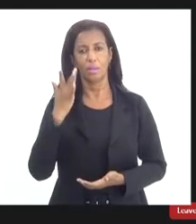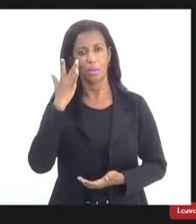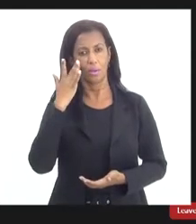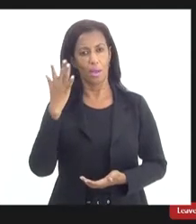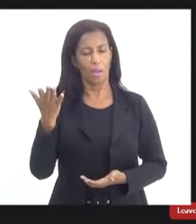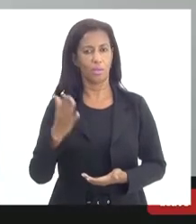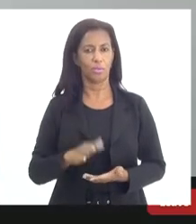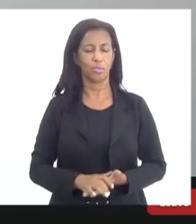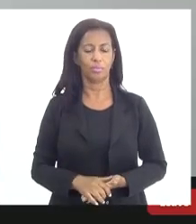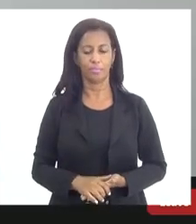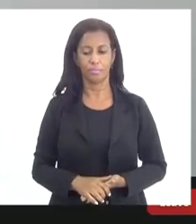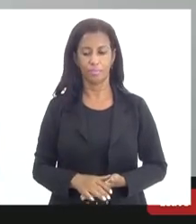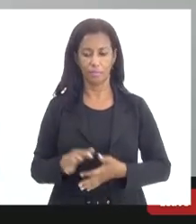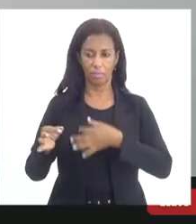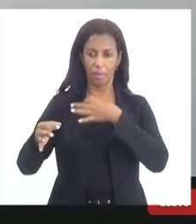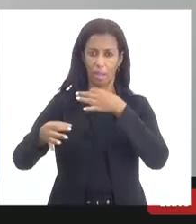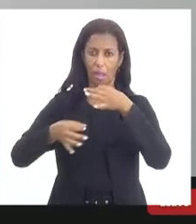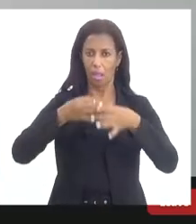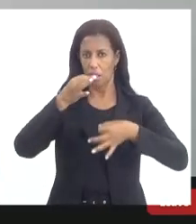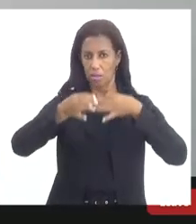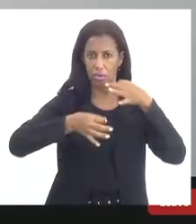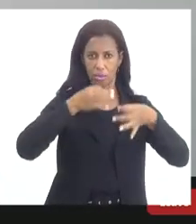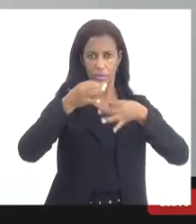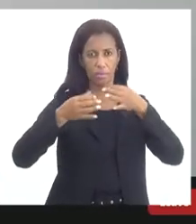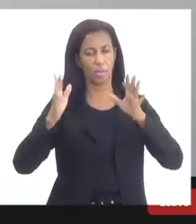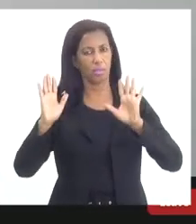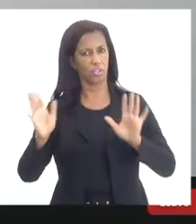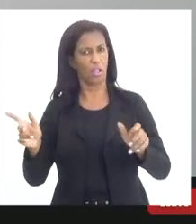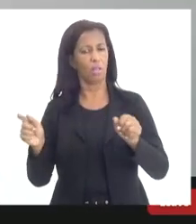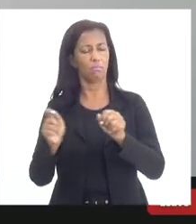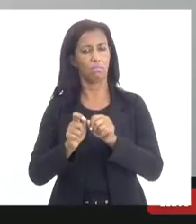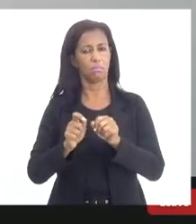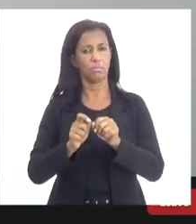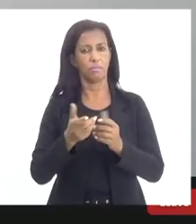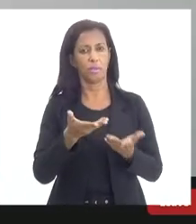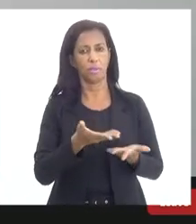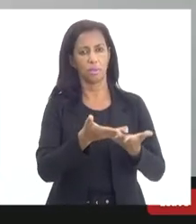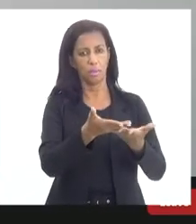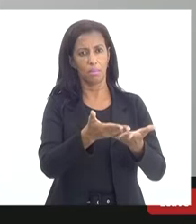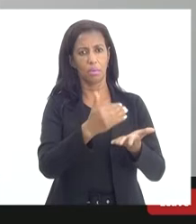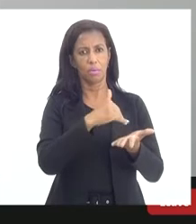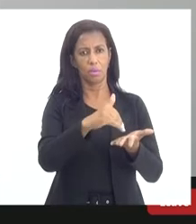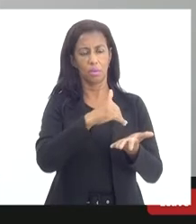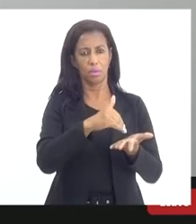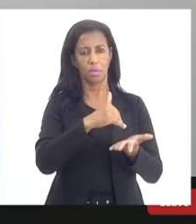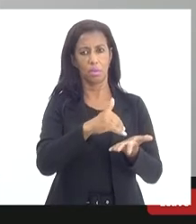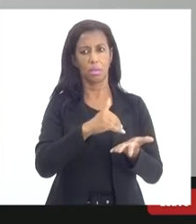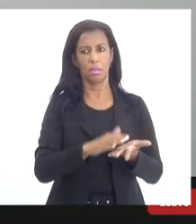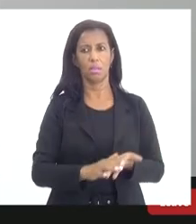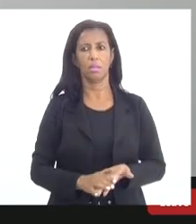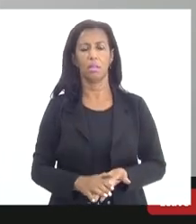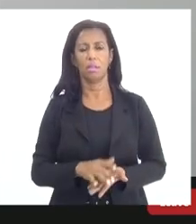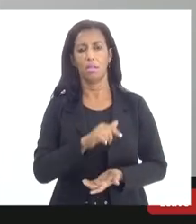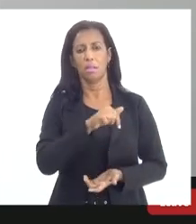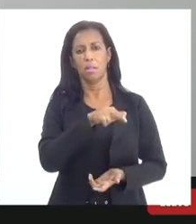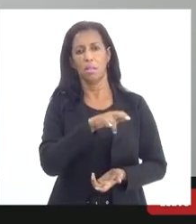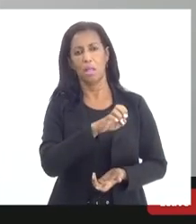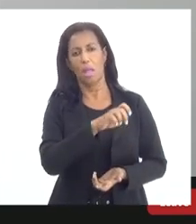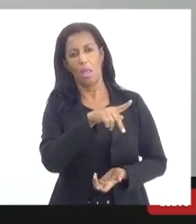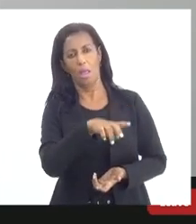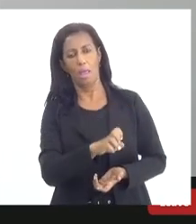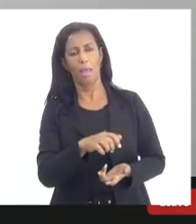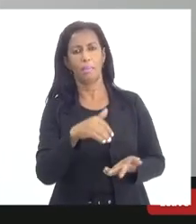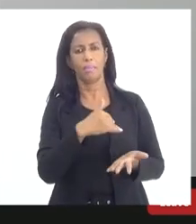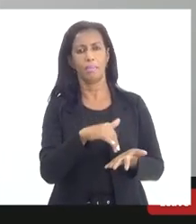intervenções que foram feitas aqui pela pelo secretário Kiep pela